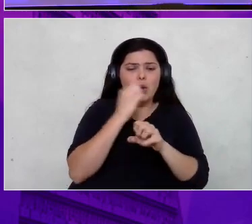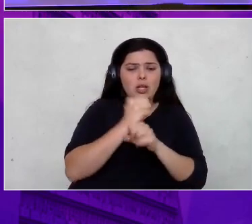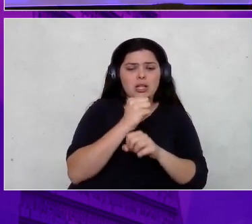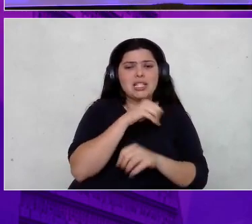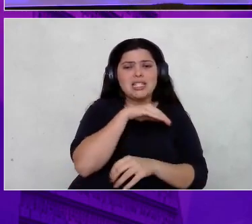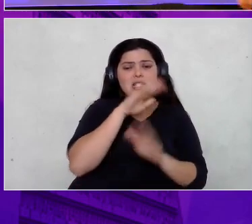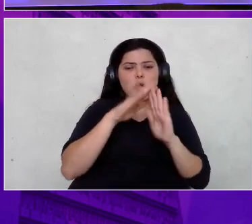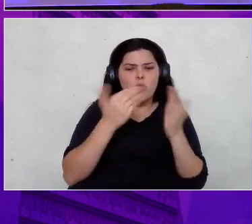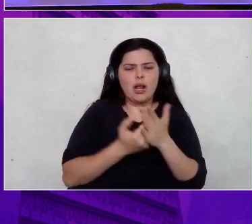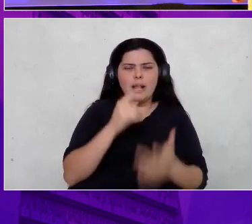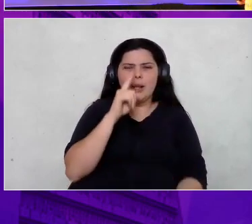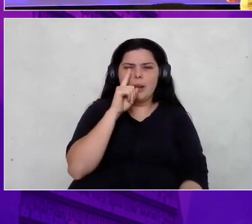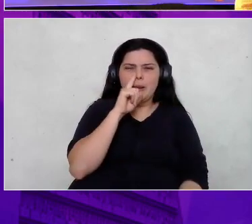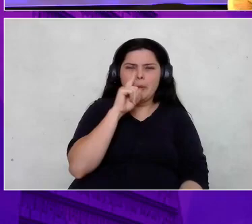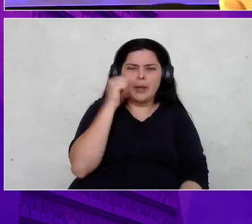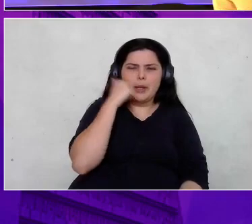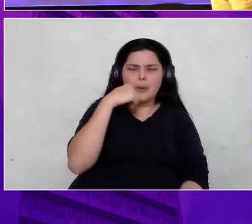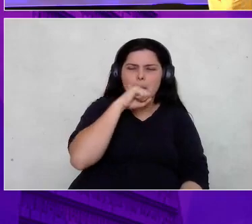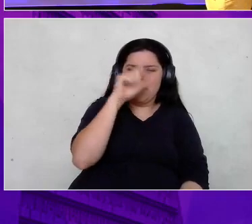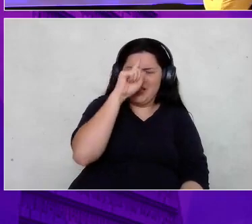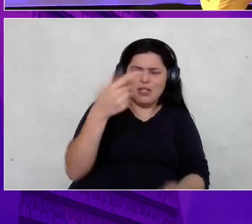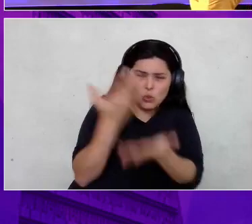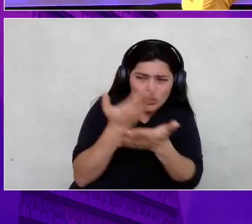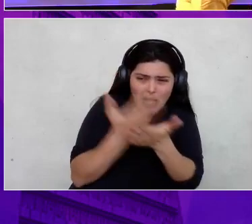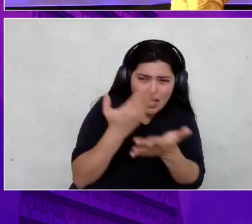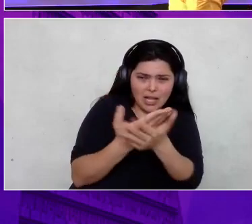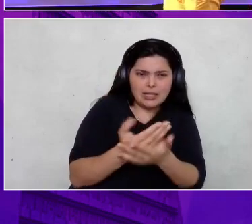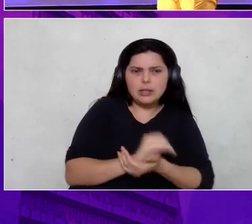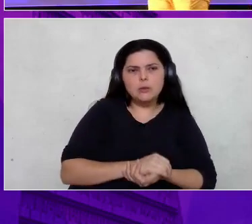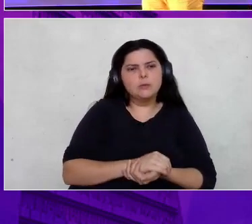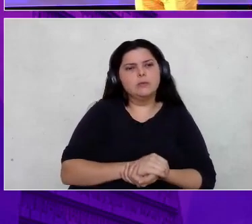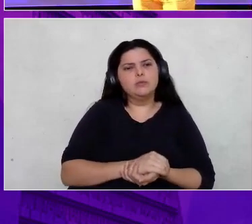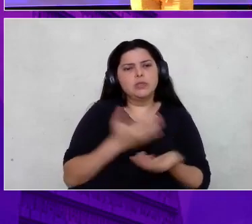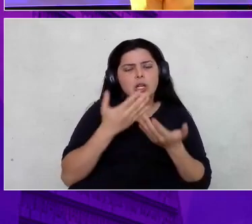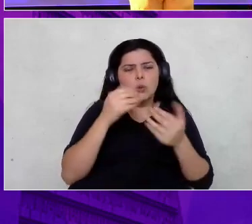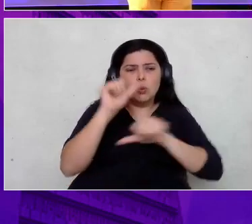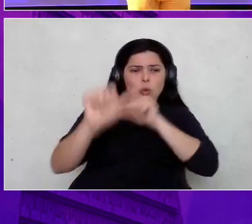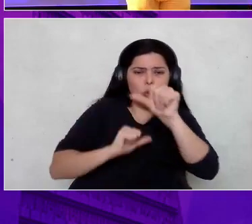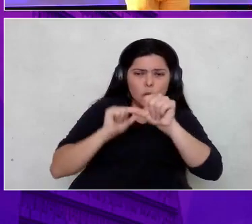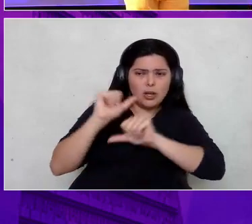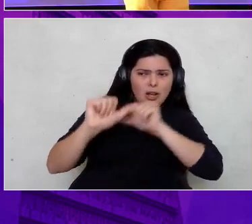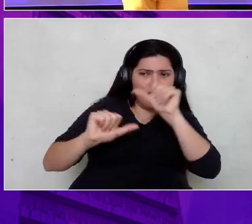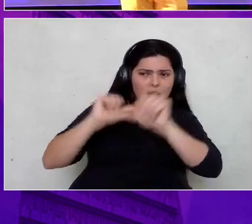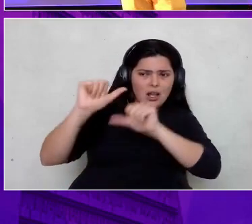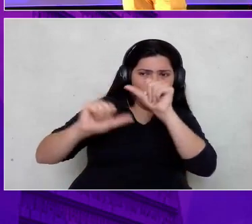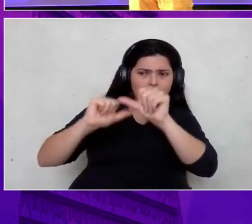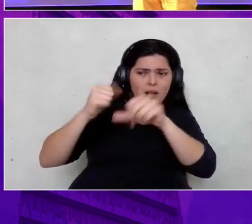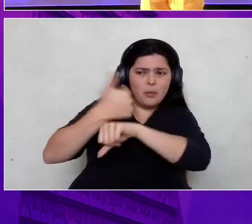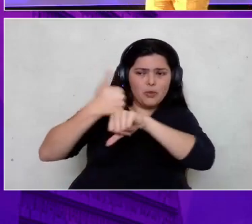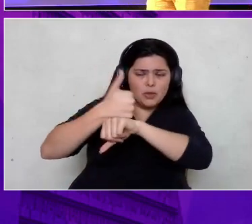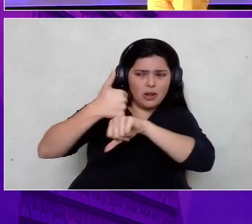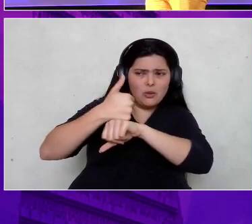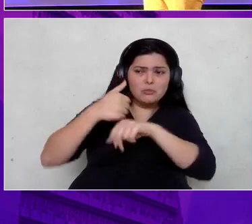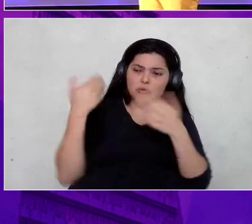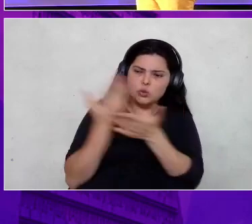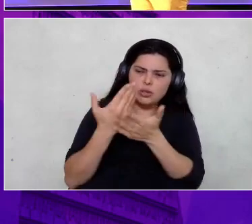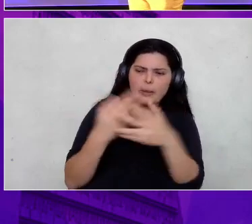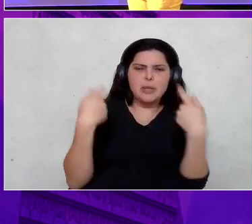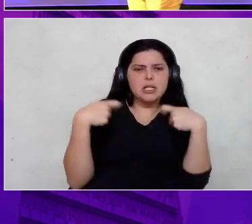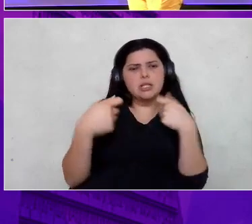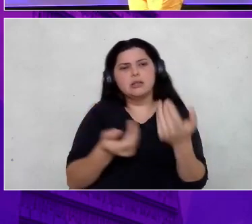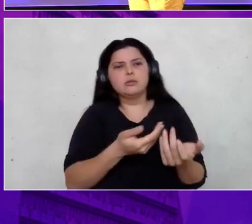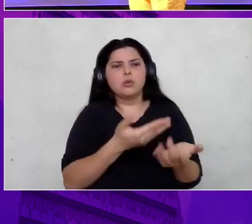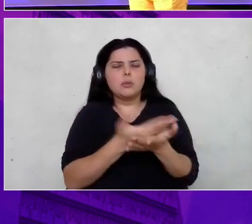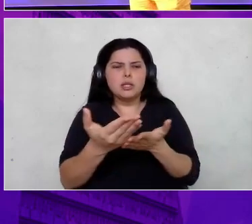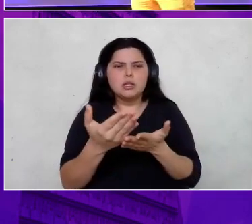menino! Bom, então se eu quero fazer uma transição de carreira, então deixa eu começar a estudar. E foi o que eu fiz. Era o que, para mim, fazia sentido